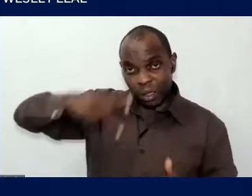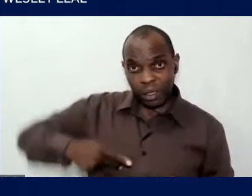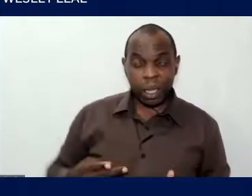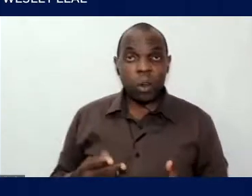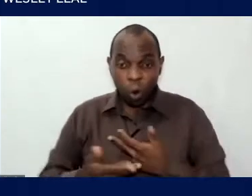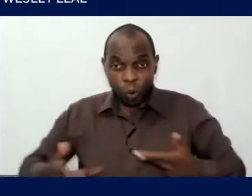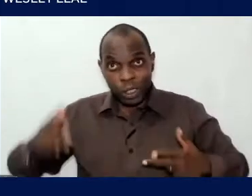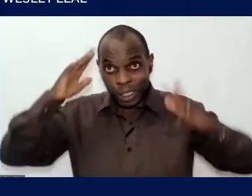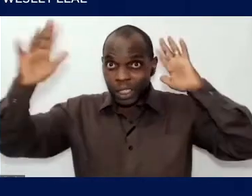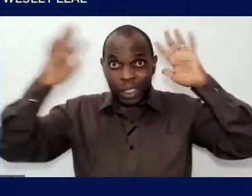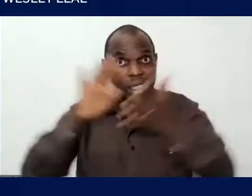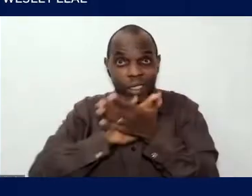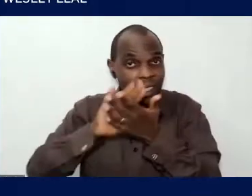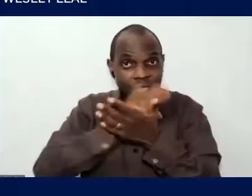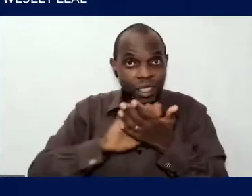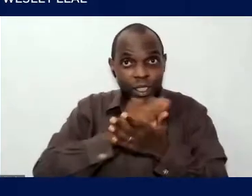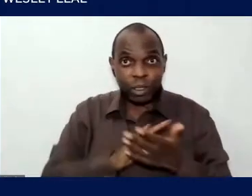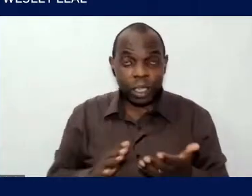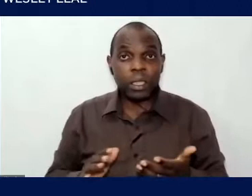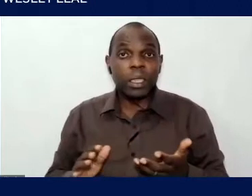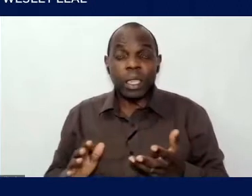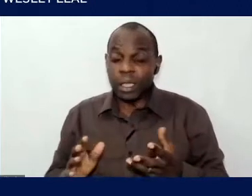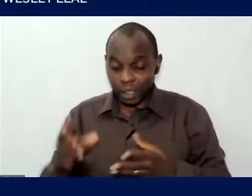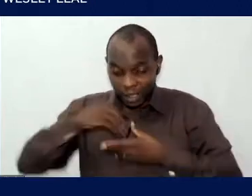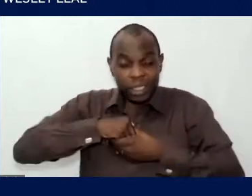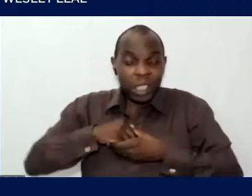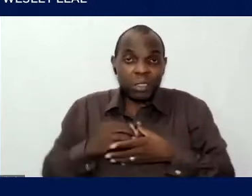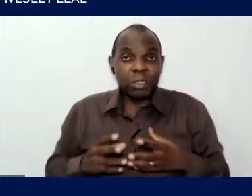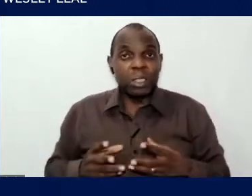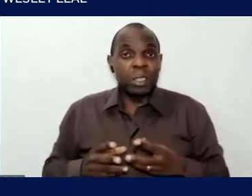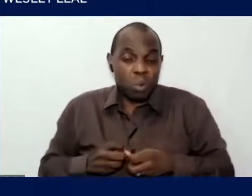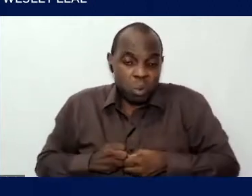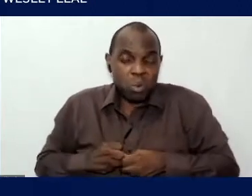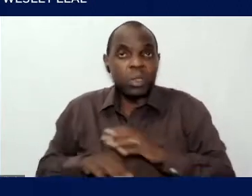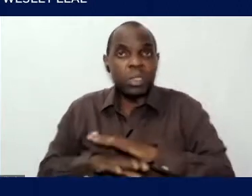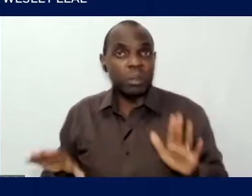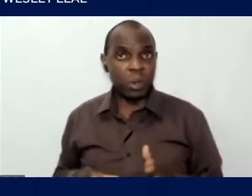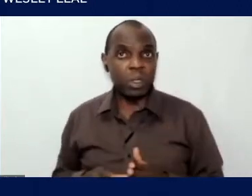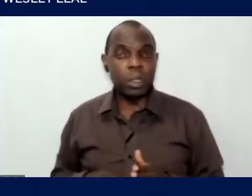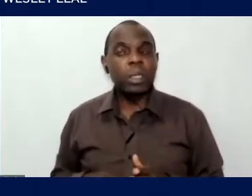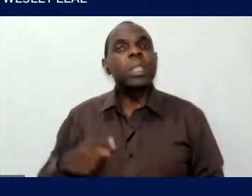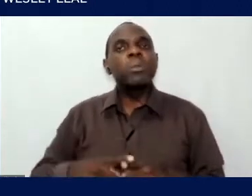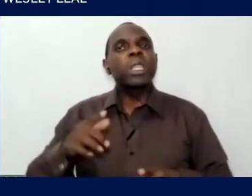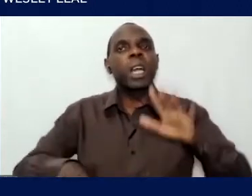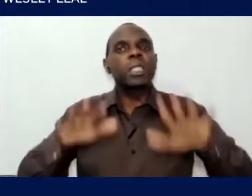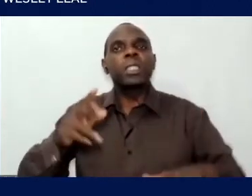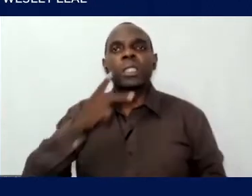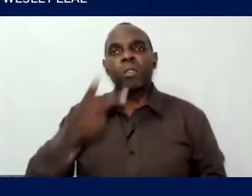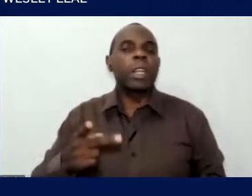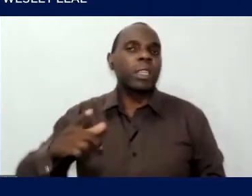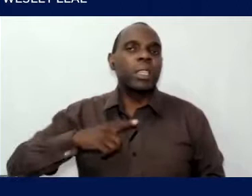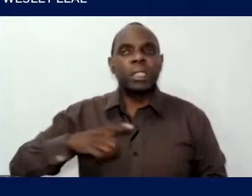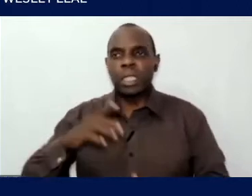ingredientes Que de alguma forma a gente recolheu Porque a gente recolheu também o sonho E quando a gente fala lá Da pedagogia